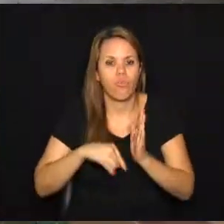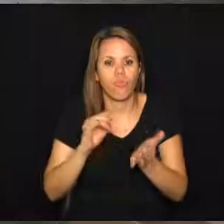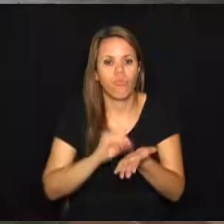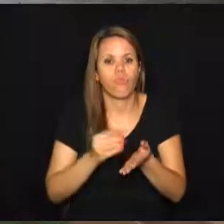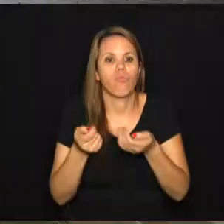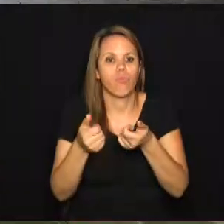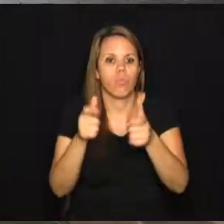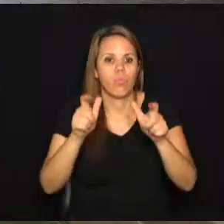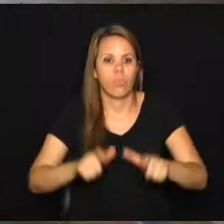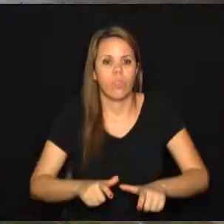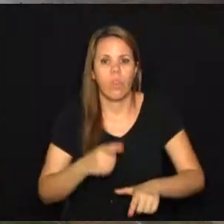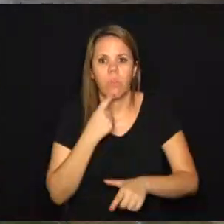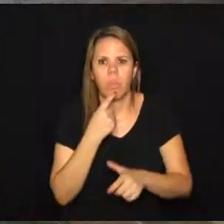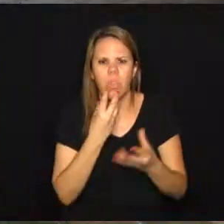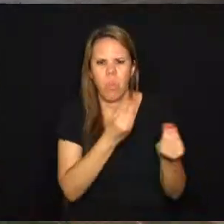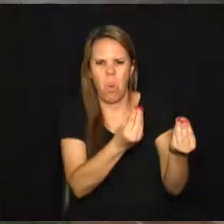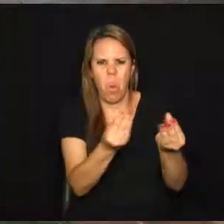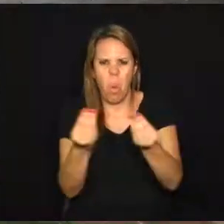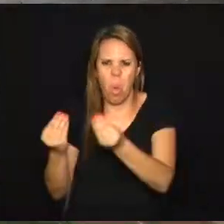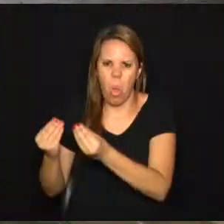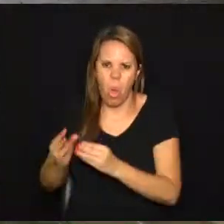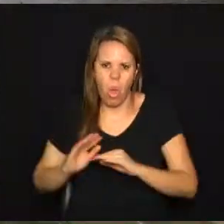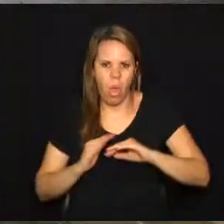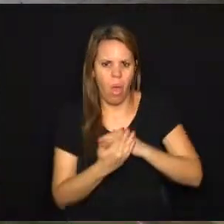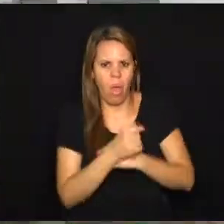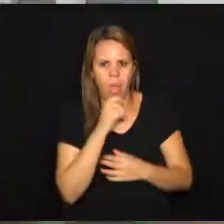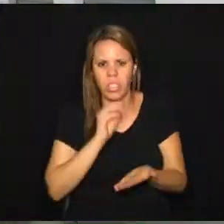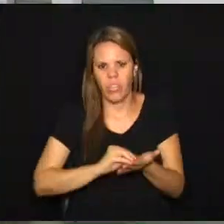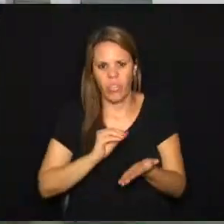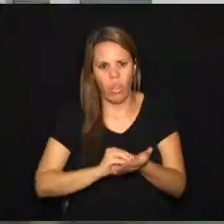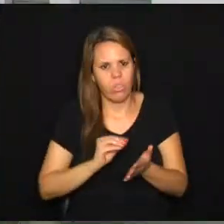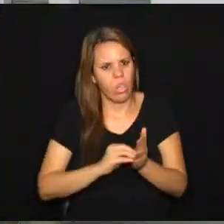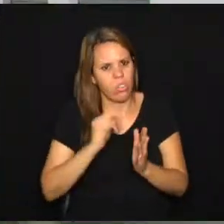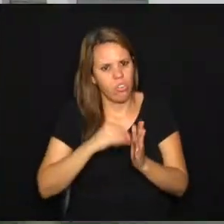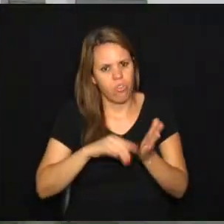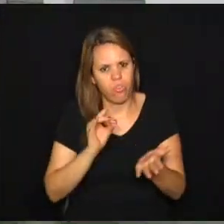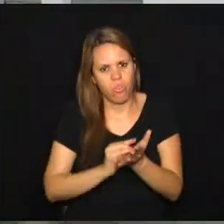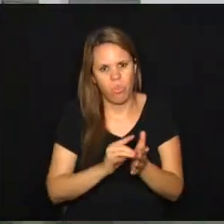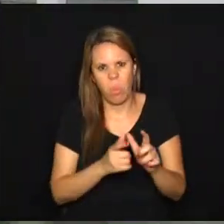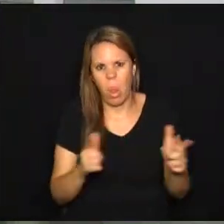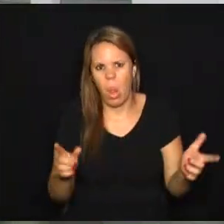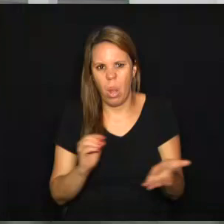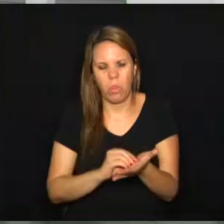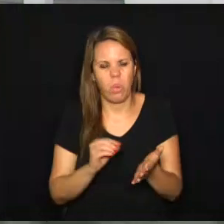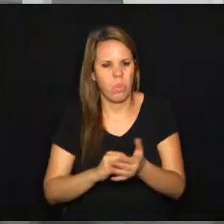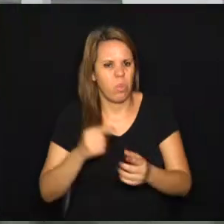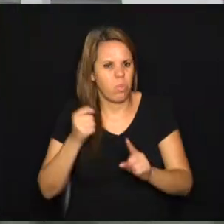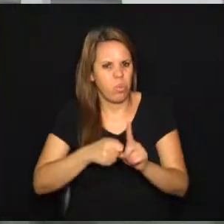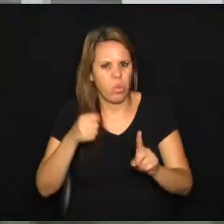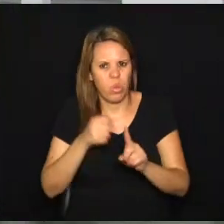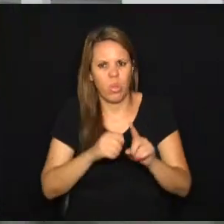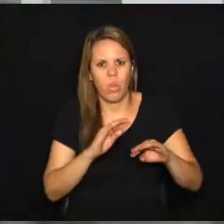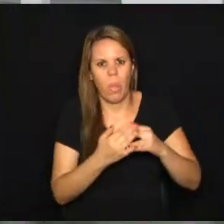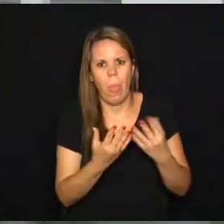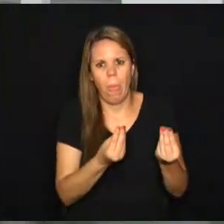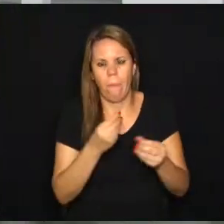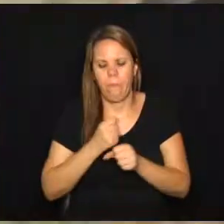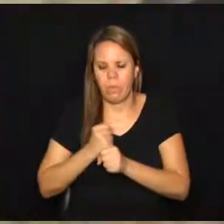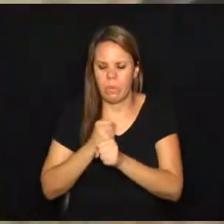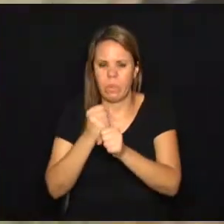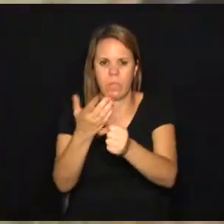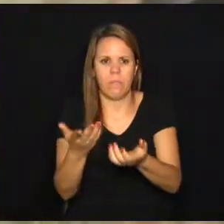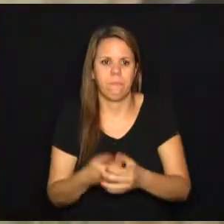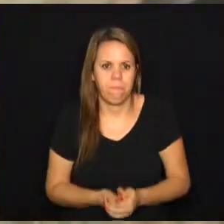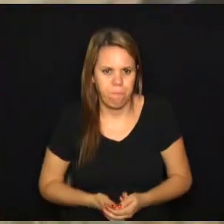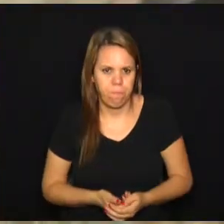para aquela região. Campinas tem muitos bairros que são irregulares, né? A gente tem um déficit de política habitacional nesse município que vai de muitas décadas. Então